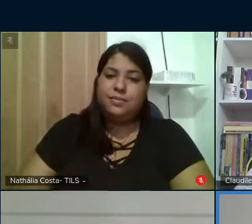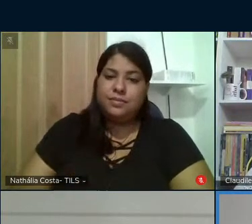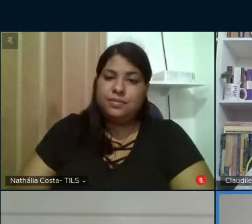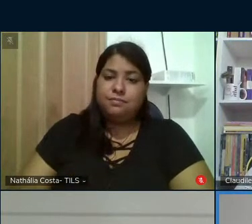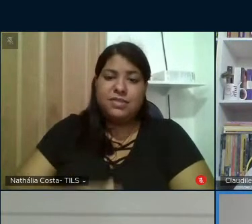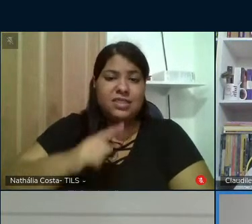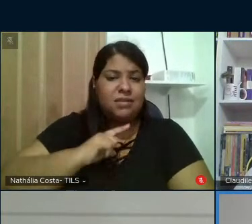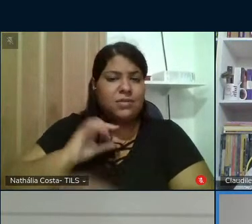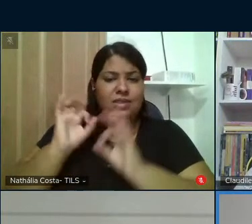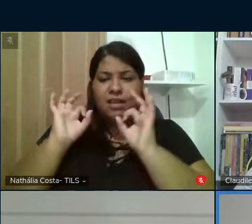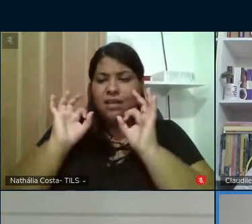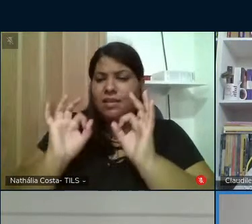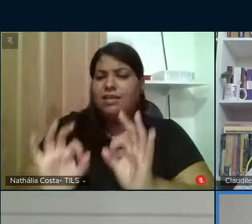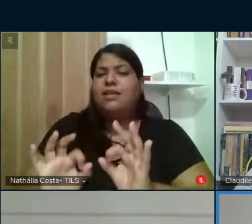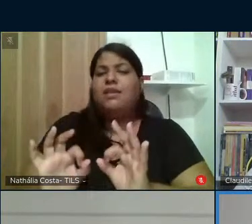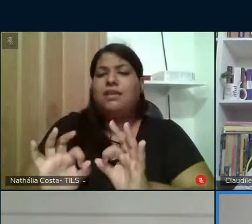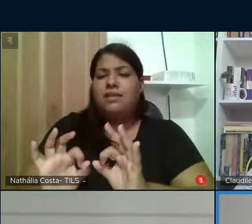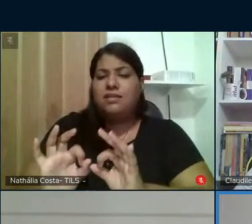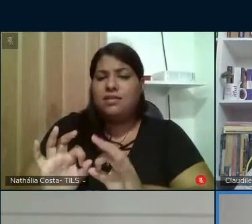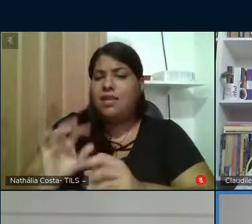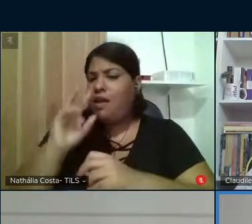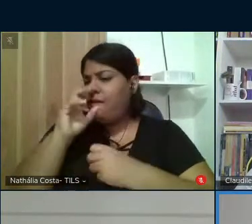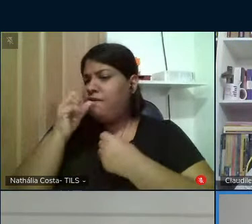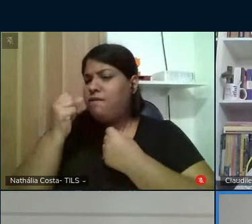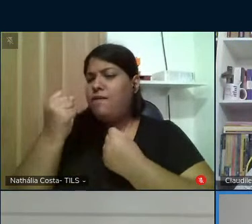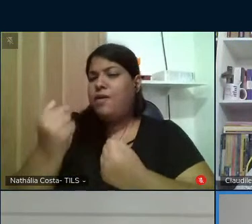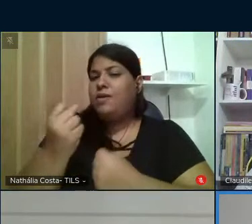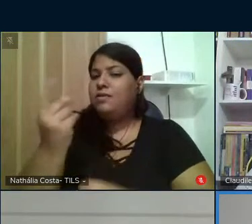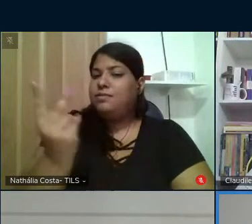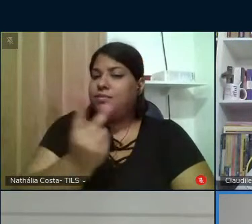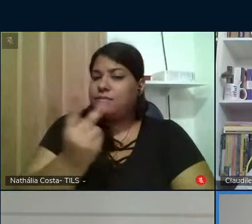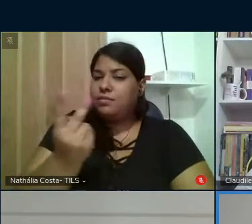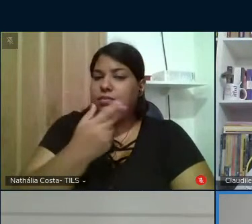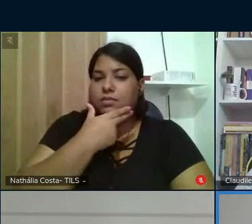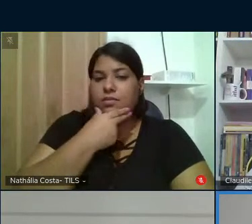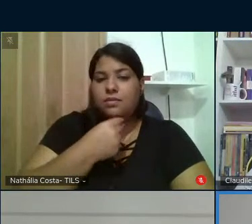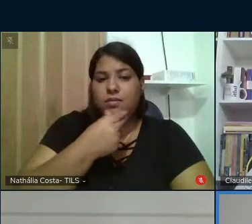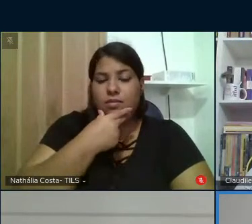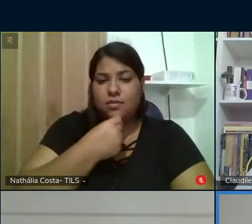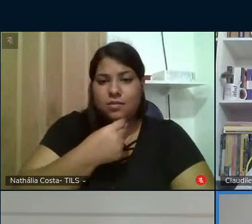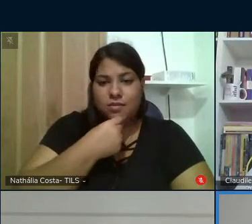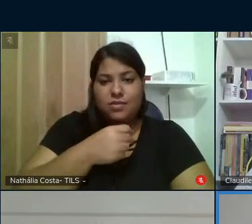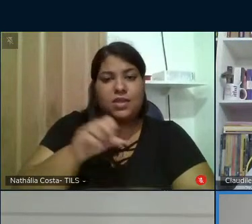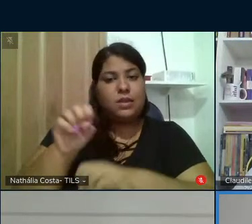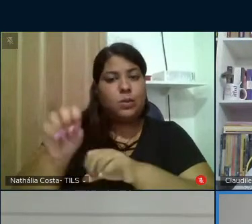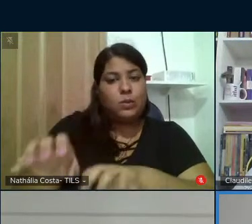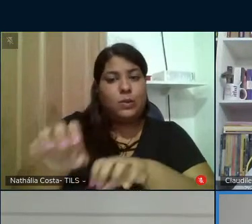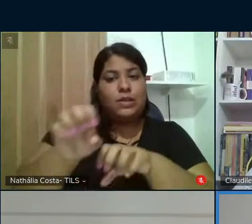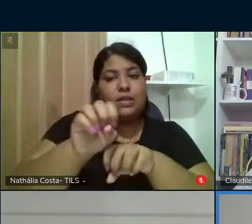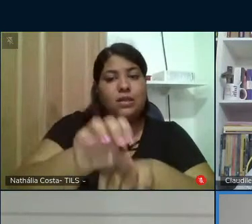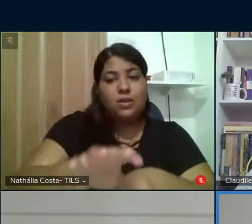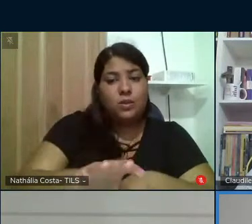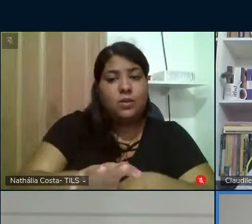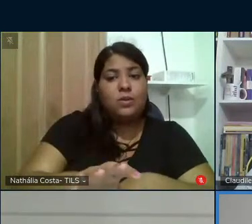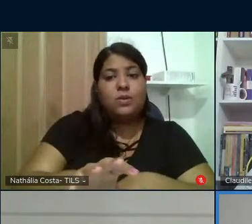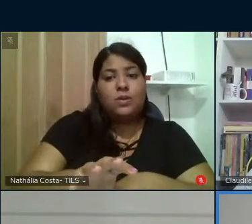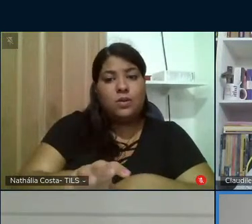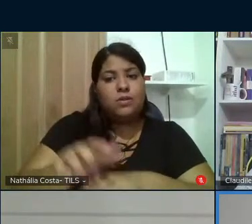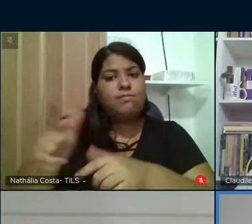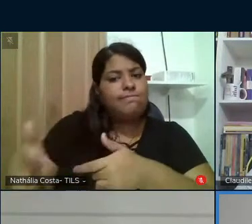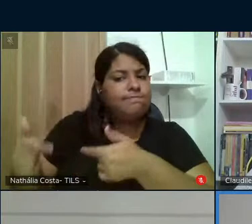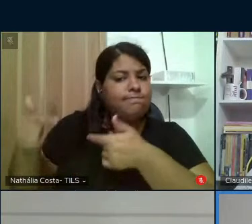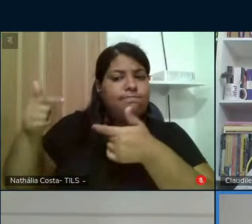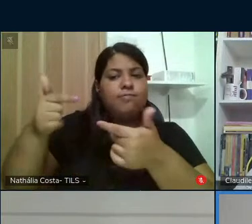certeza que a força que esses dois homens esses dois educadores esses dois guerreiros